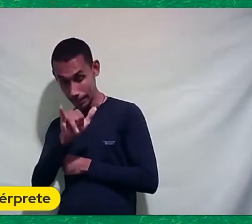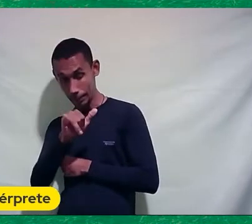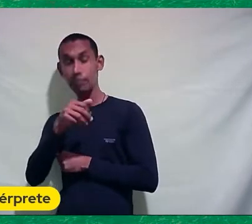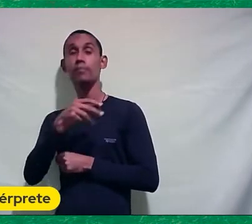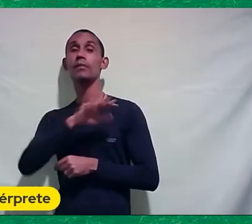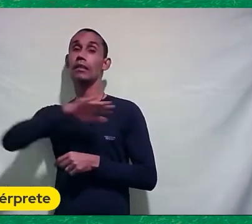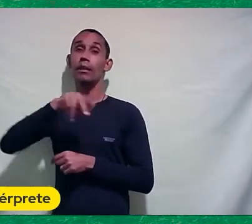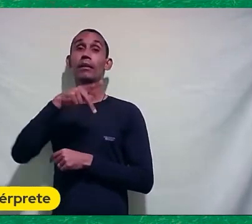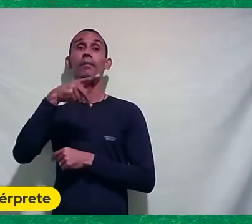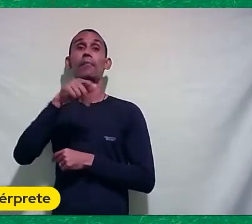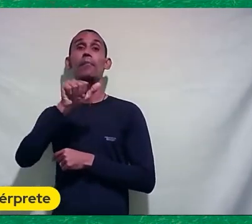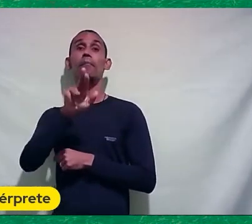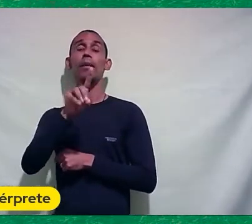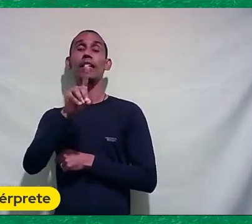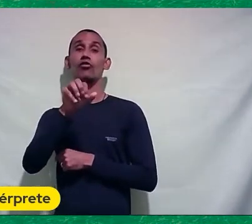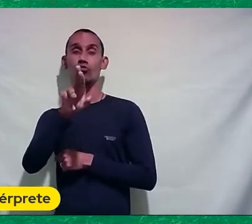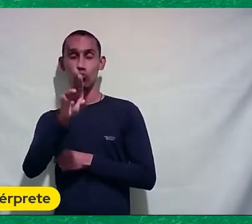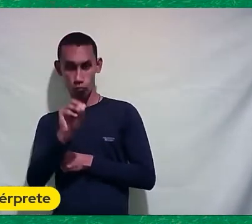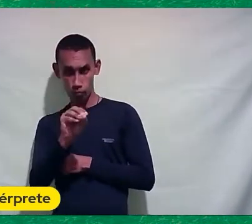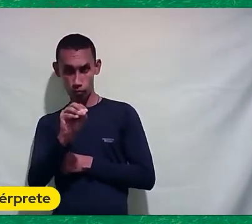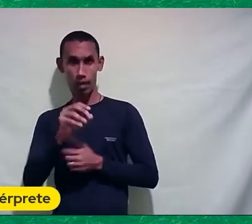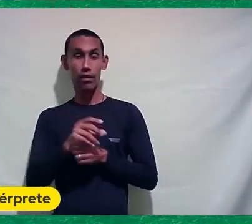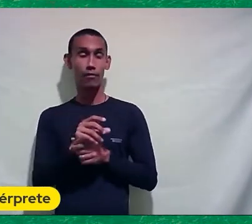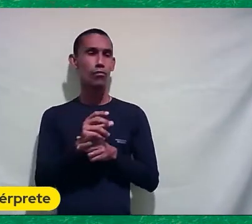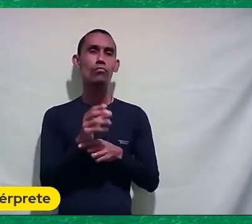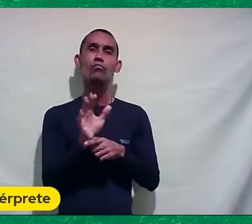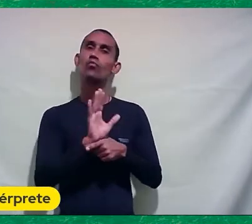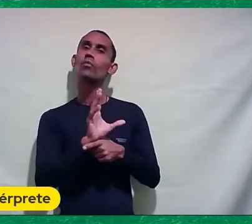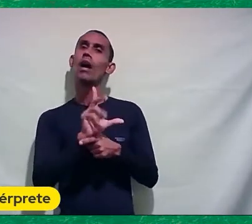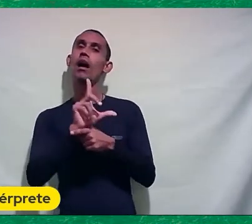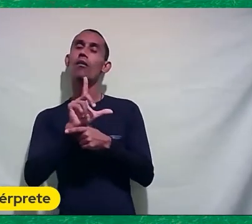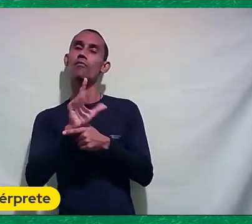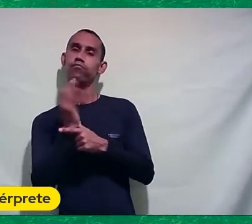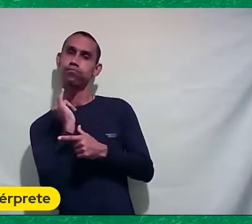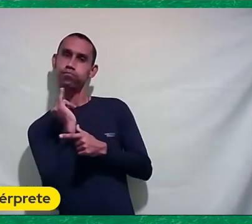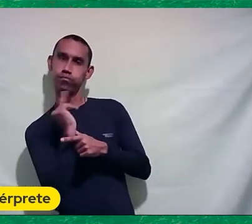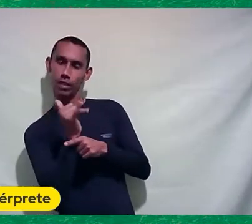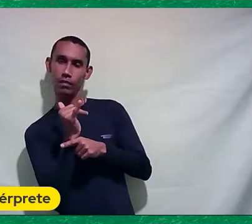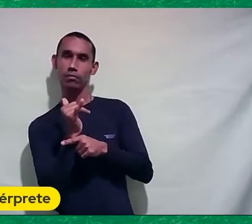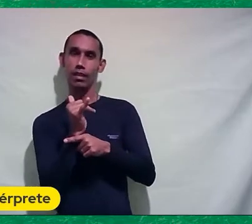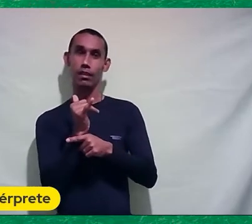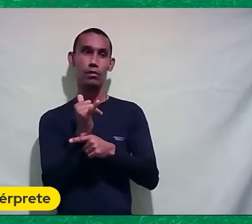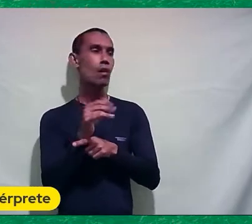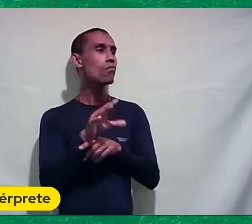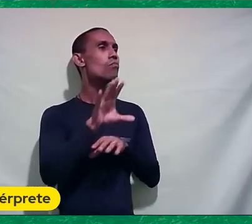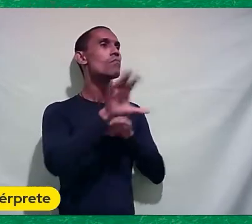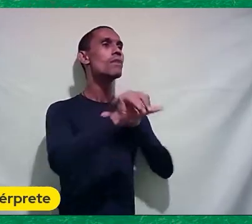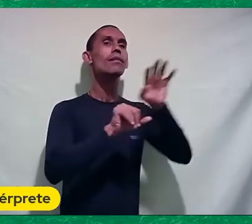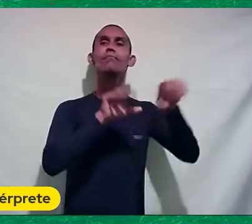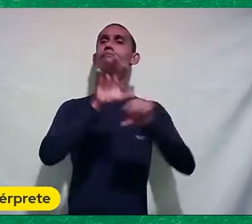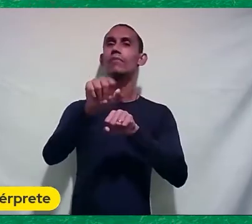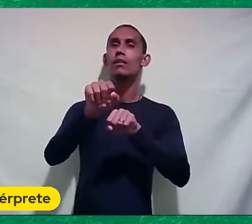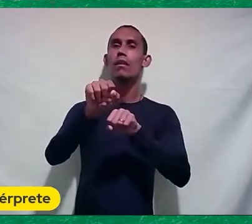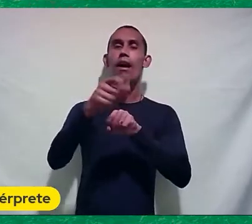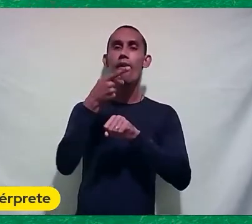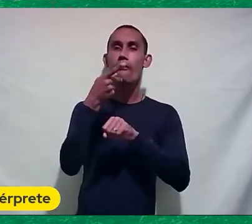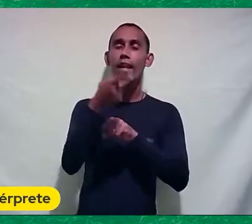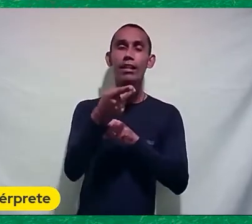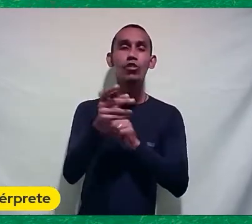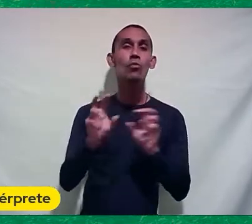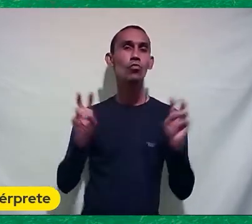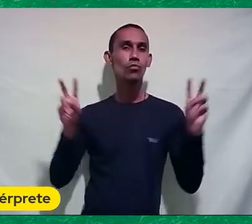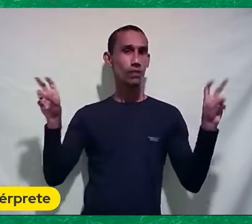Mas você filmar E o documentário Você está buscando Alguma coisa Para dizer sobre aquilo